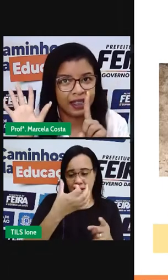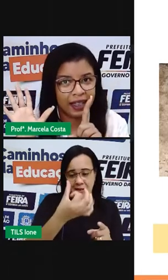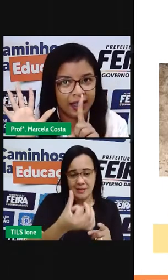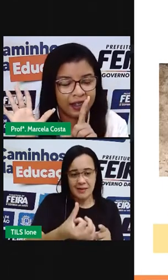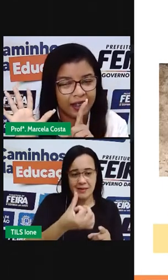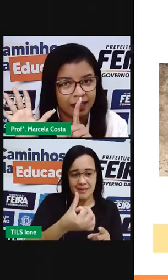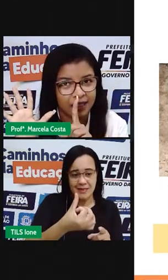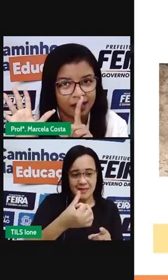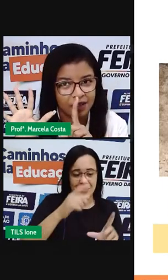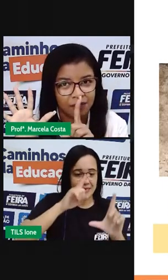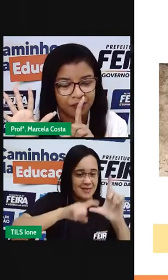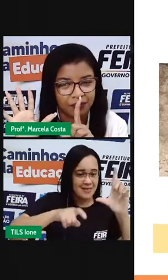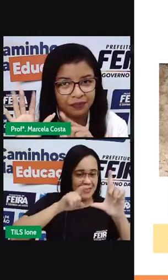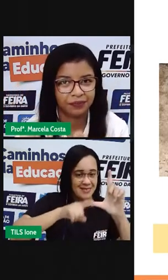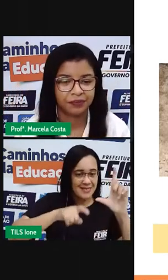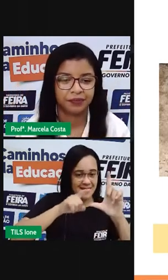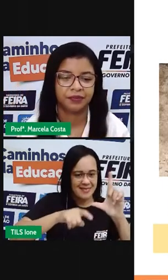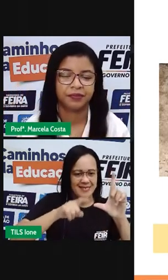seis letras.